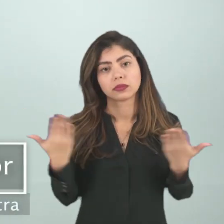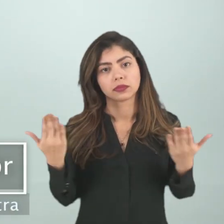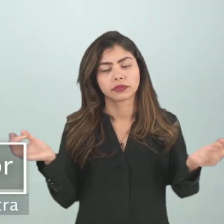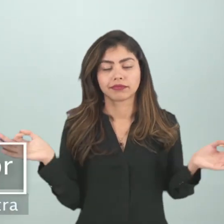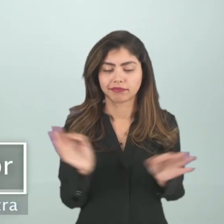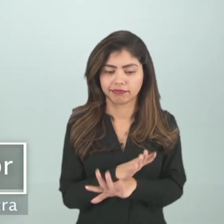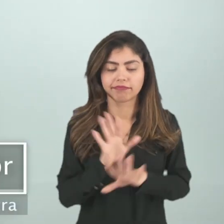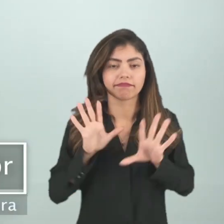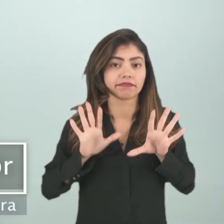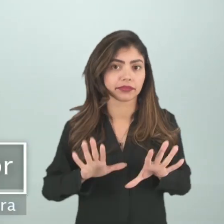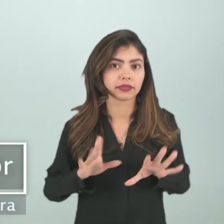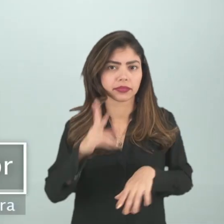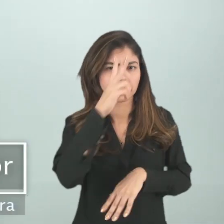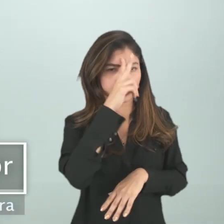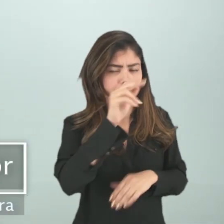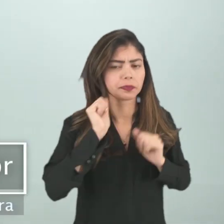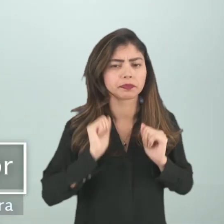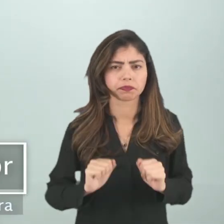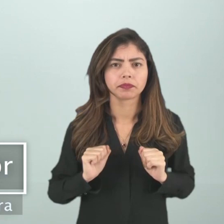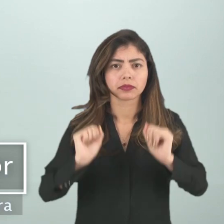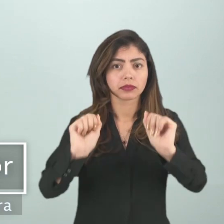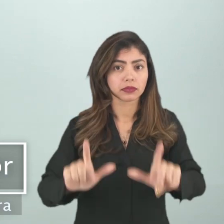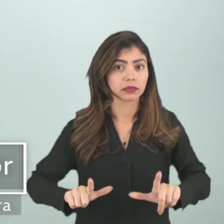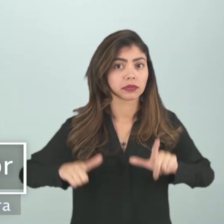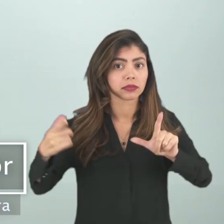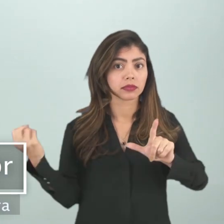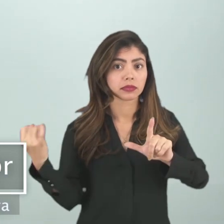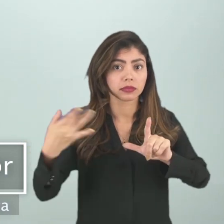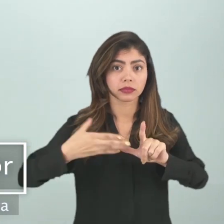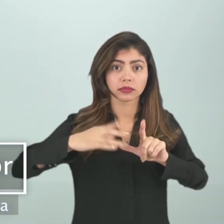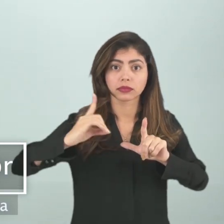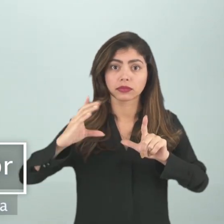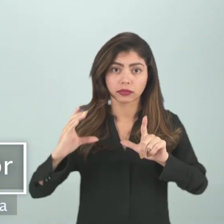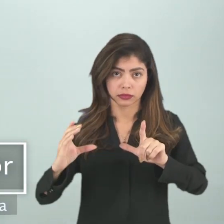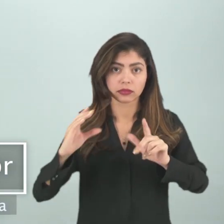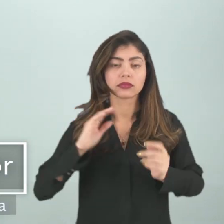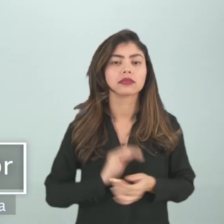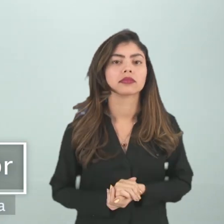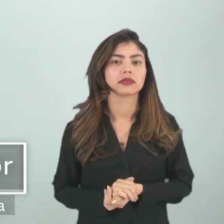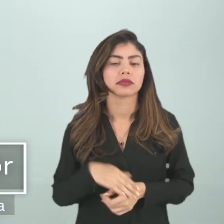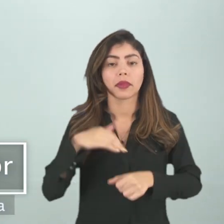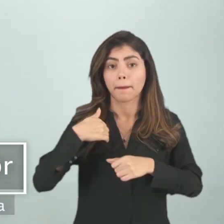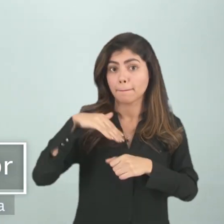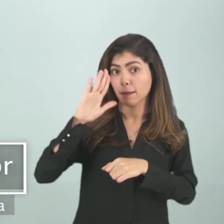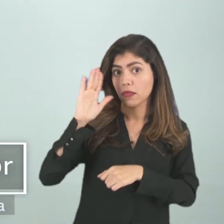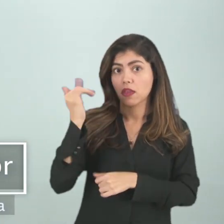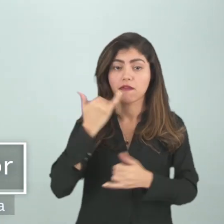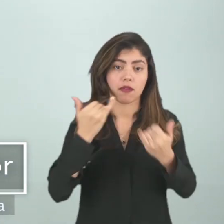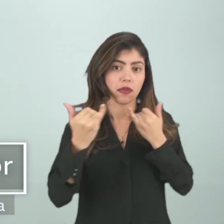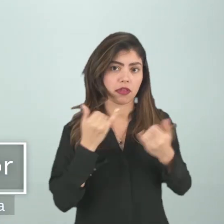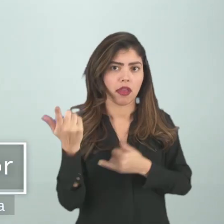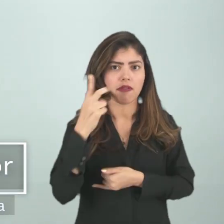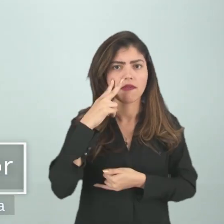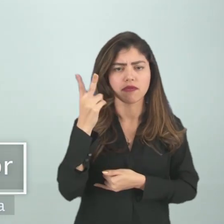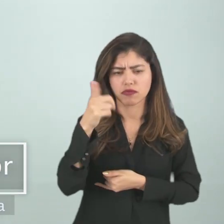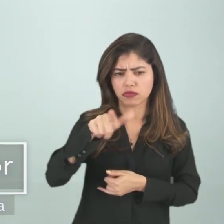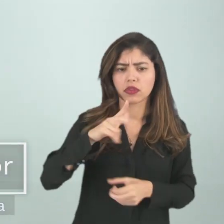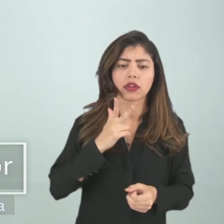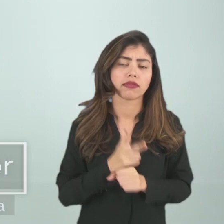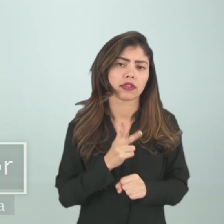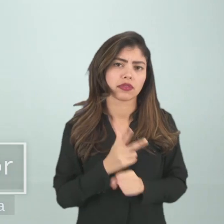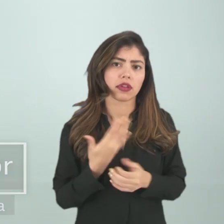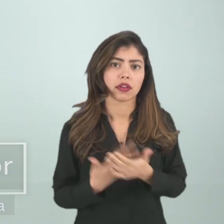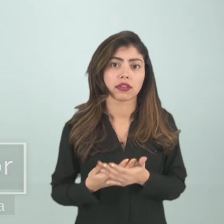aqui. Lembrando que você pode acessar o site Eduque a Acre para ter mais informações, rever a videoaula e